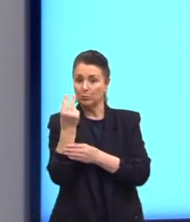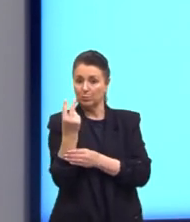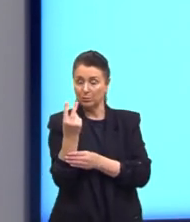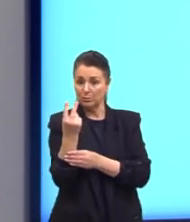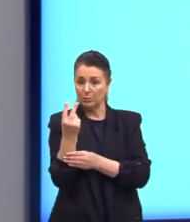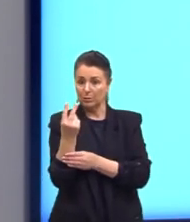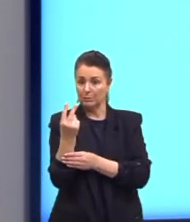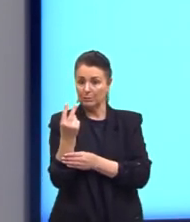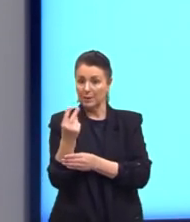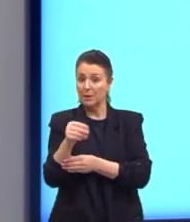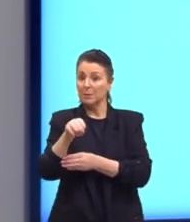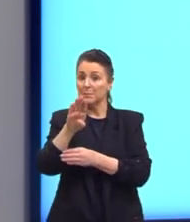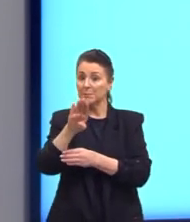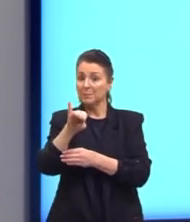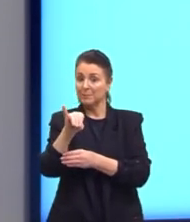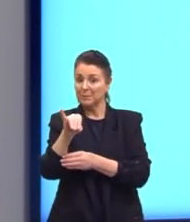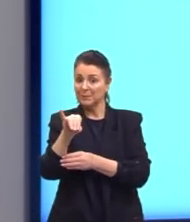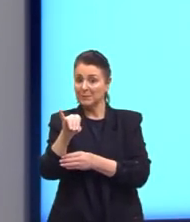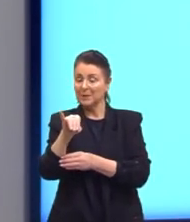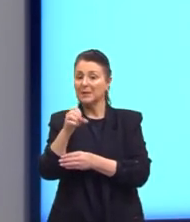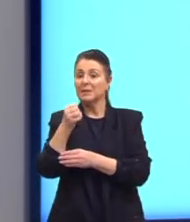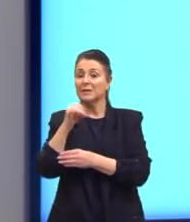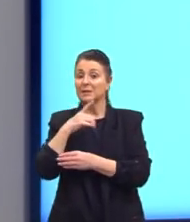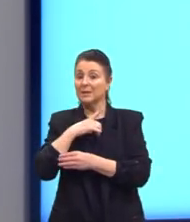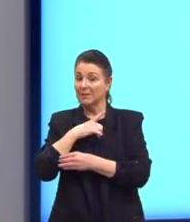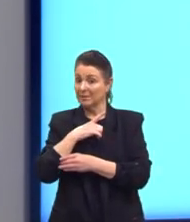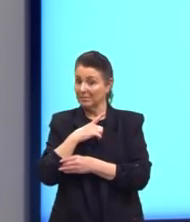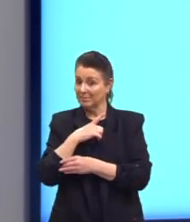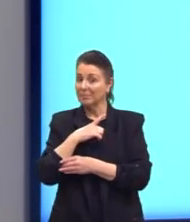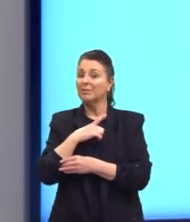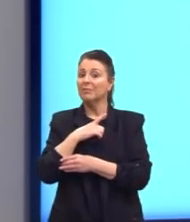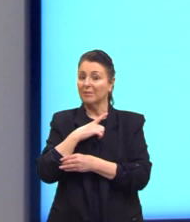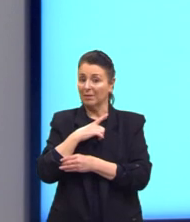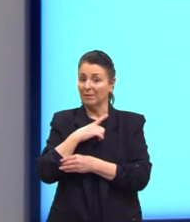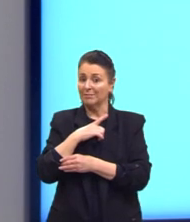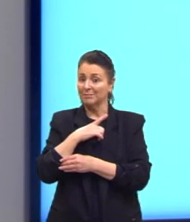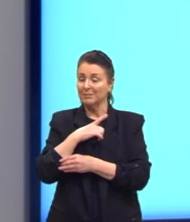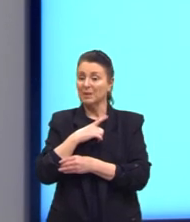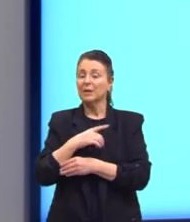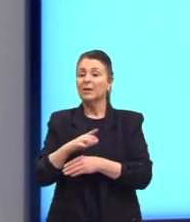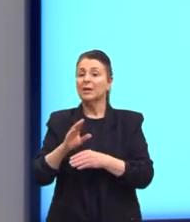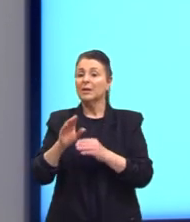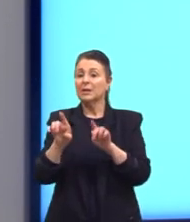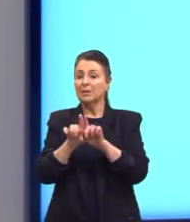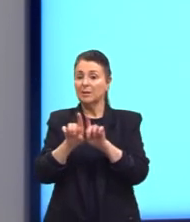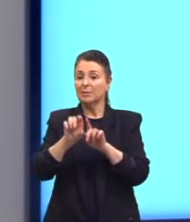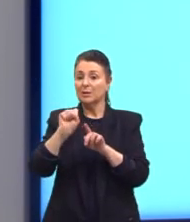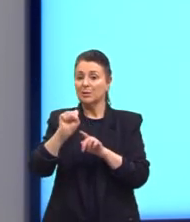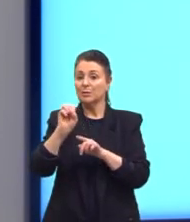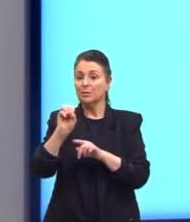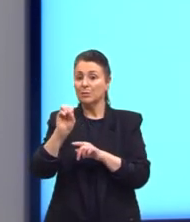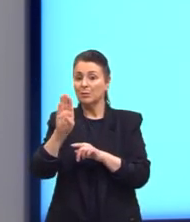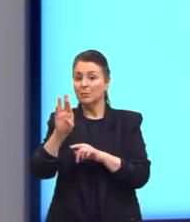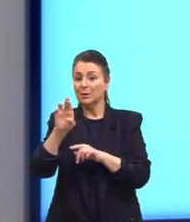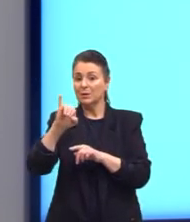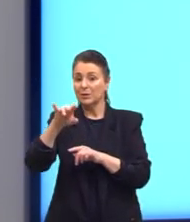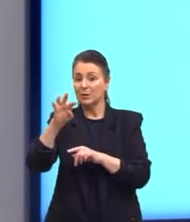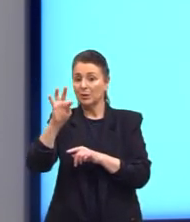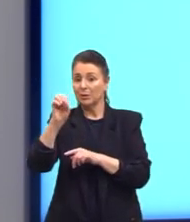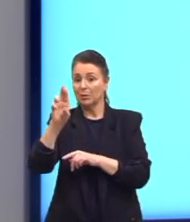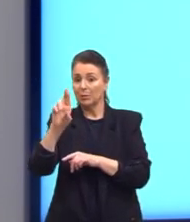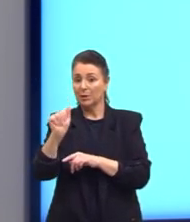ser bijetora se e somente se ela for injetora e sobrejetora simultaneamente.